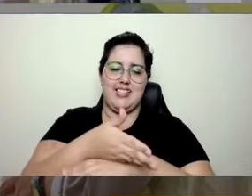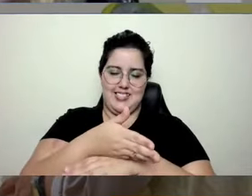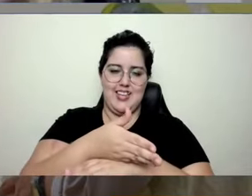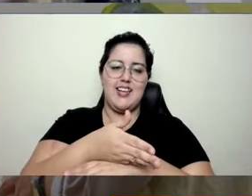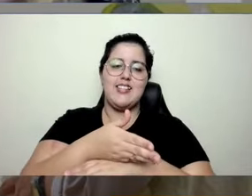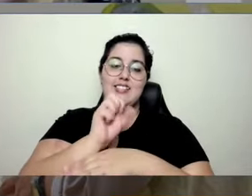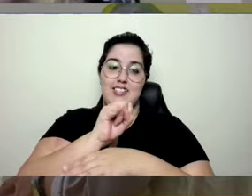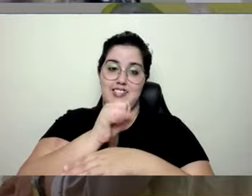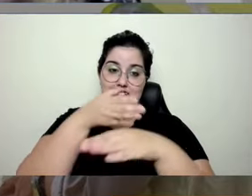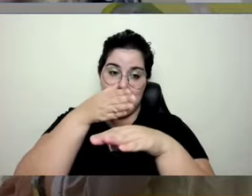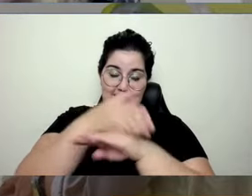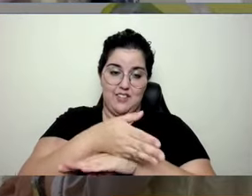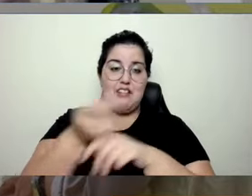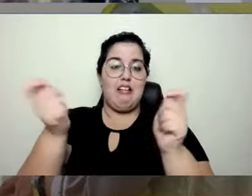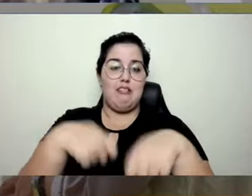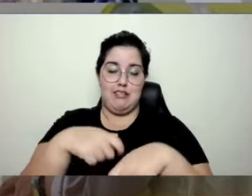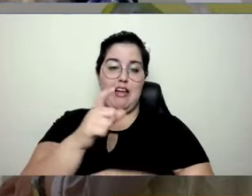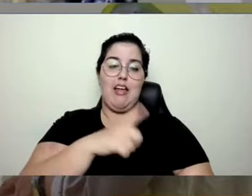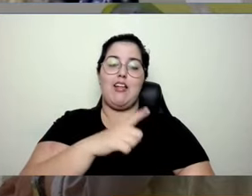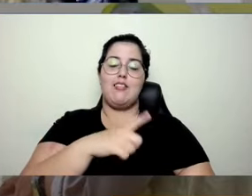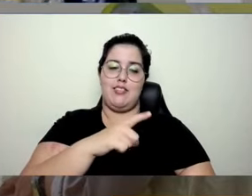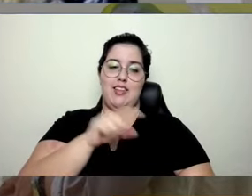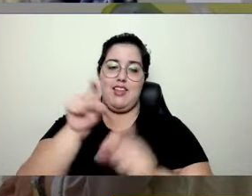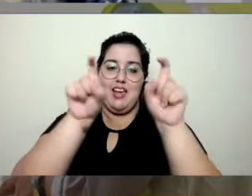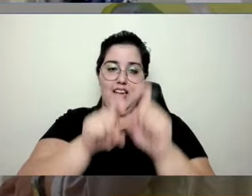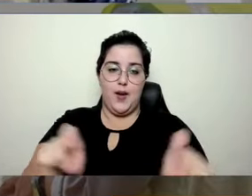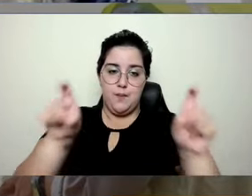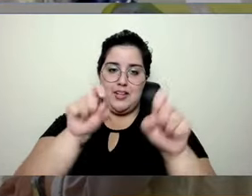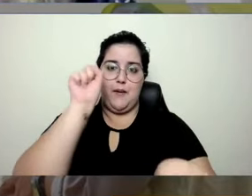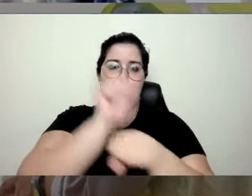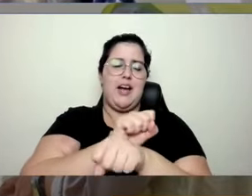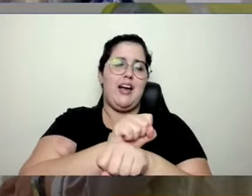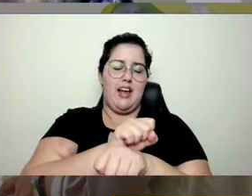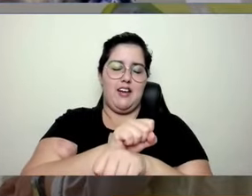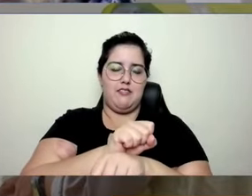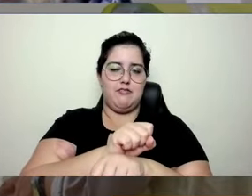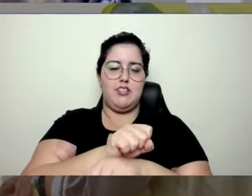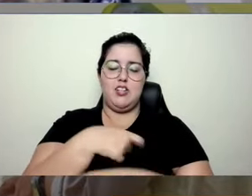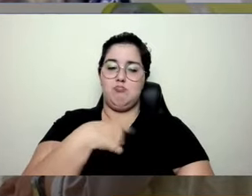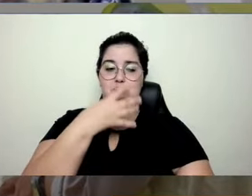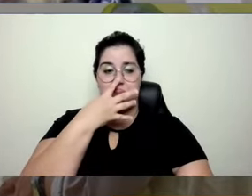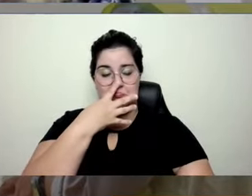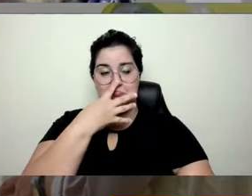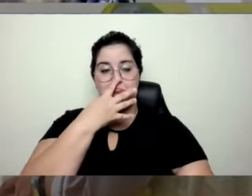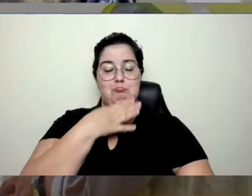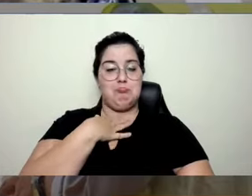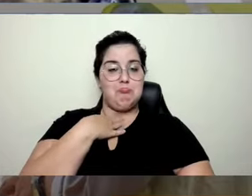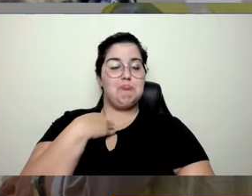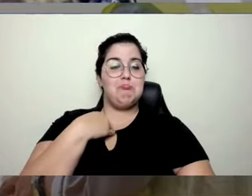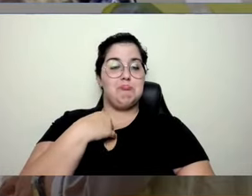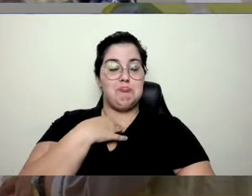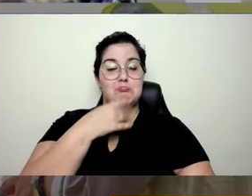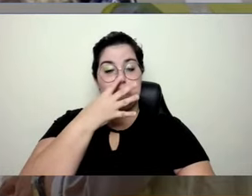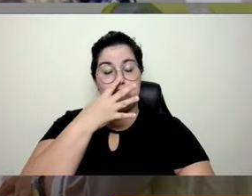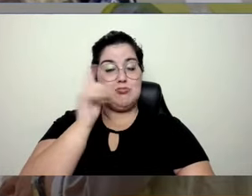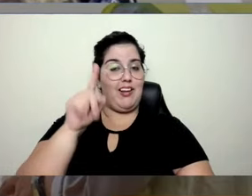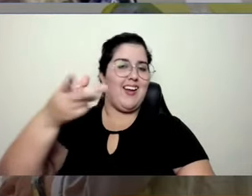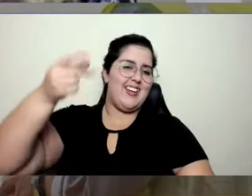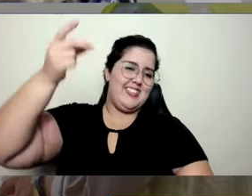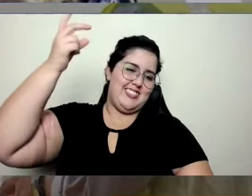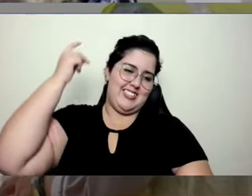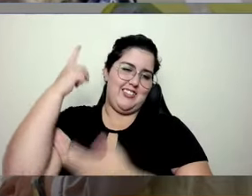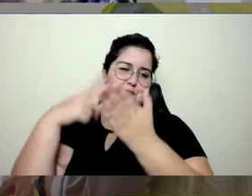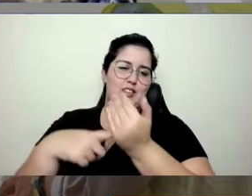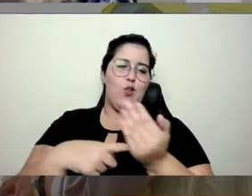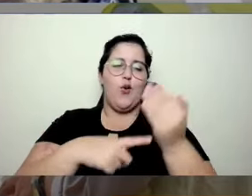você atravessasse aquele raio laser, a máquina parava, aquilo era super inovador, tecnológico, para a época, né, isso